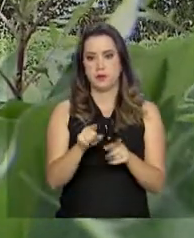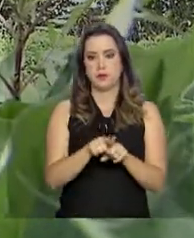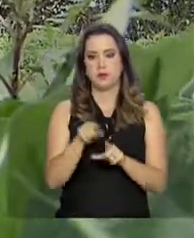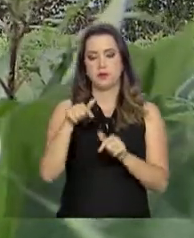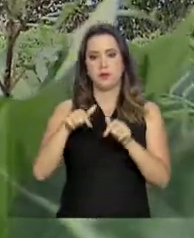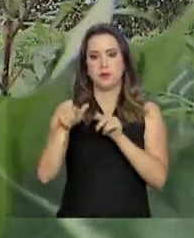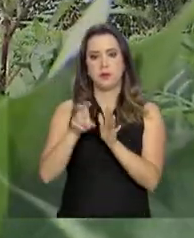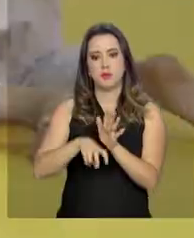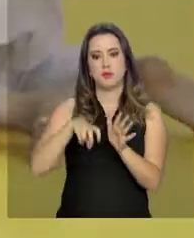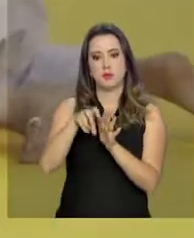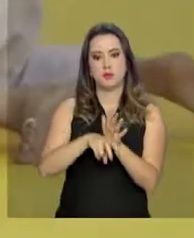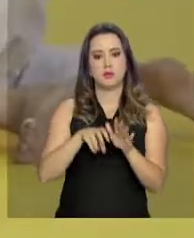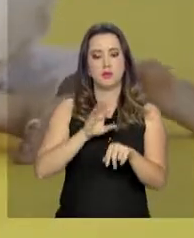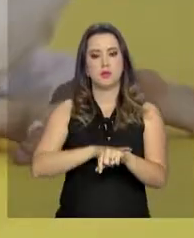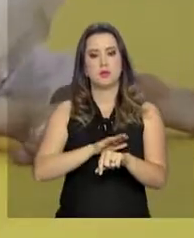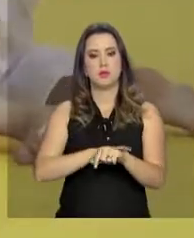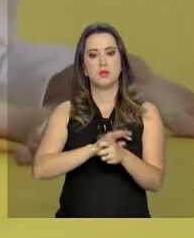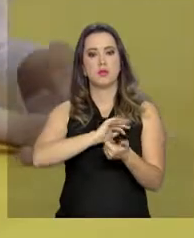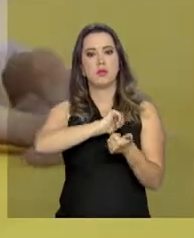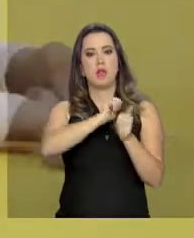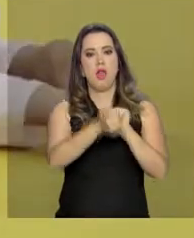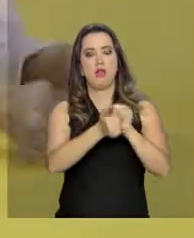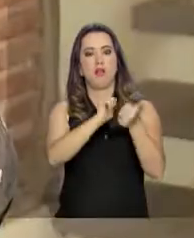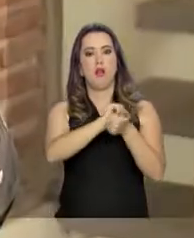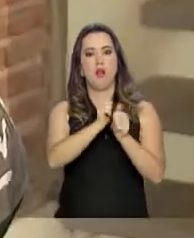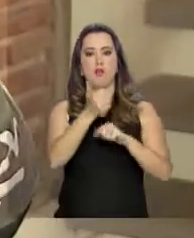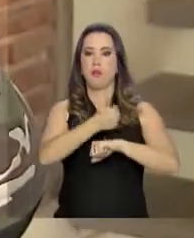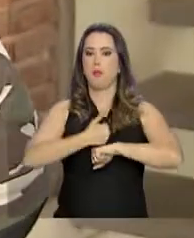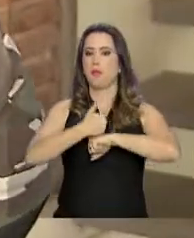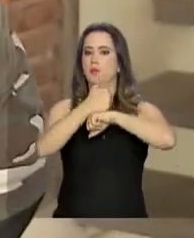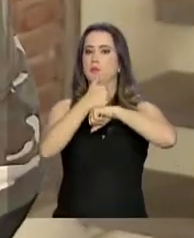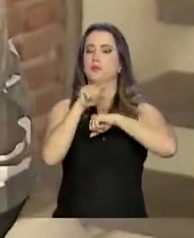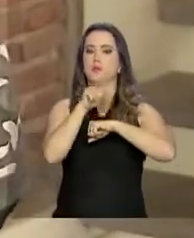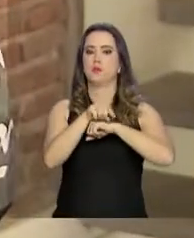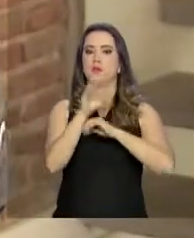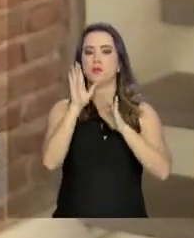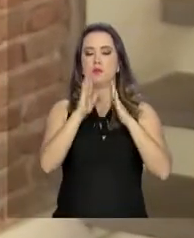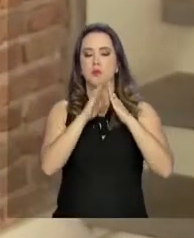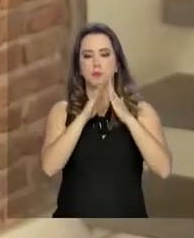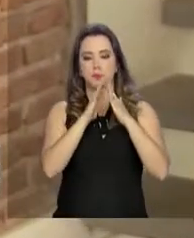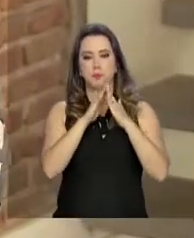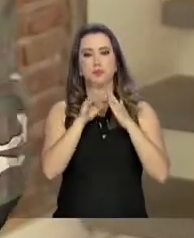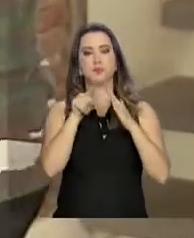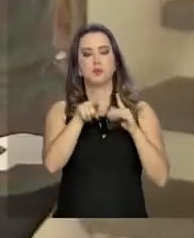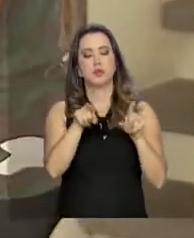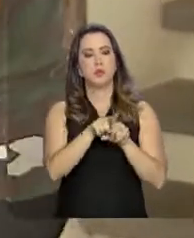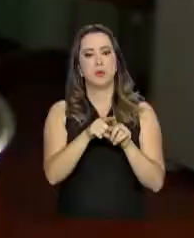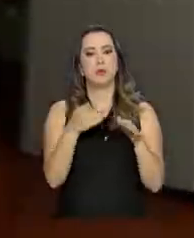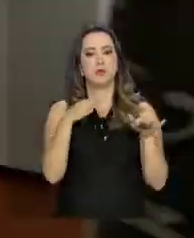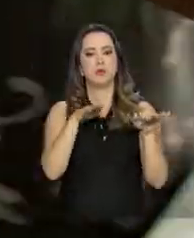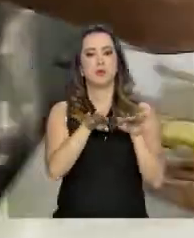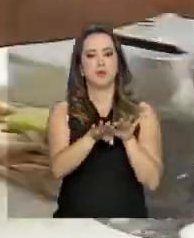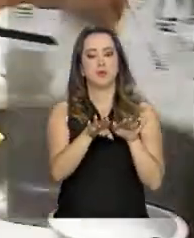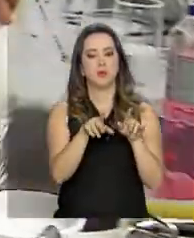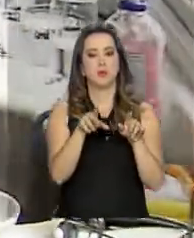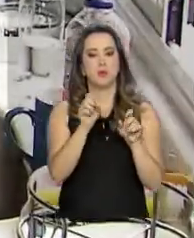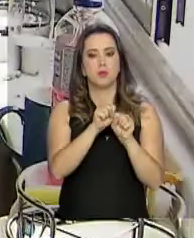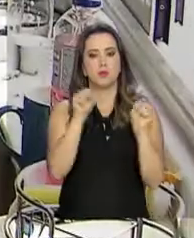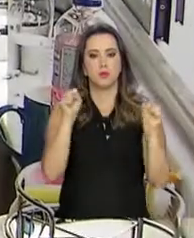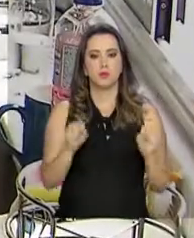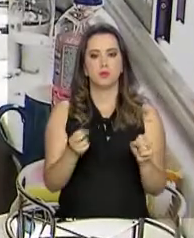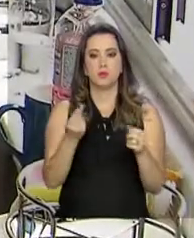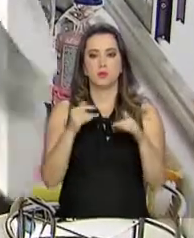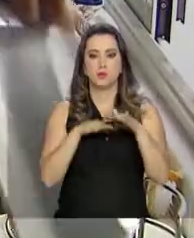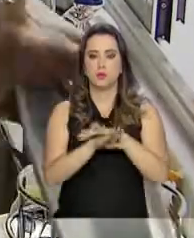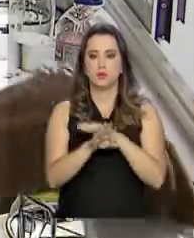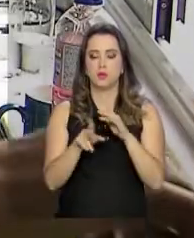rurais, temporários e atletas profissionais. O empregado doméstico também pode ser incluído no sistema. Os depósitos